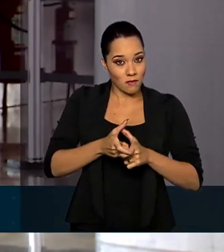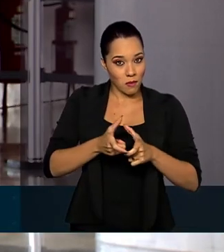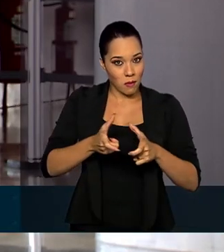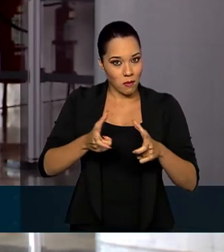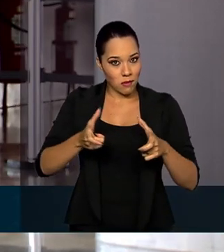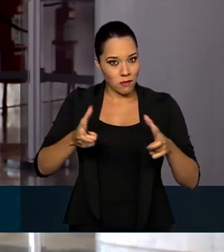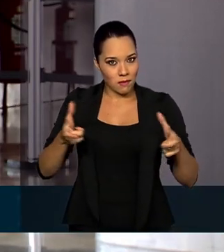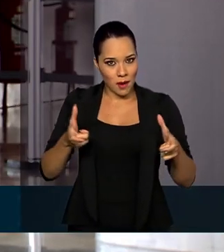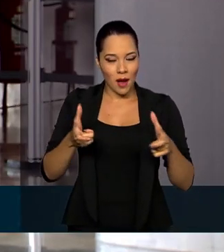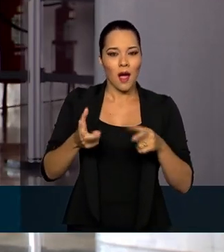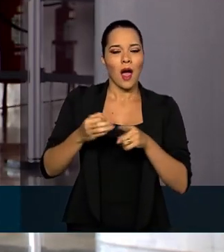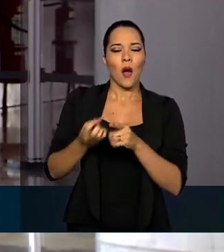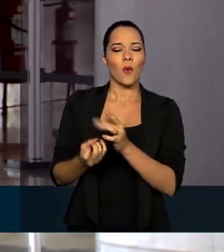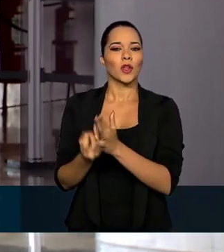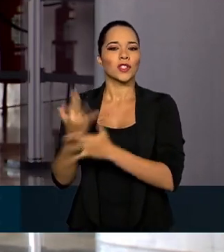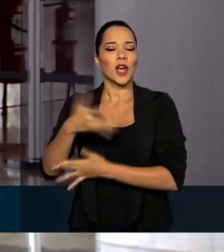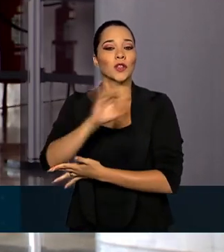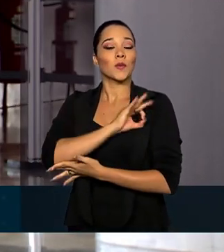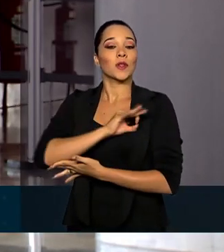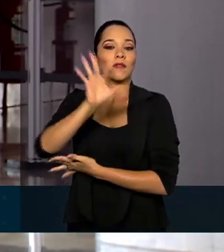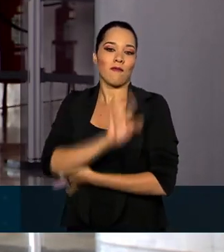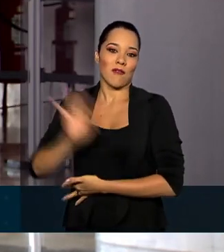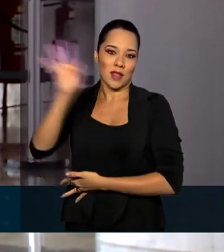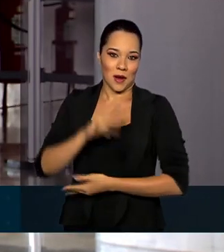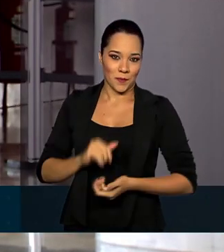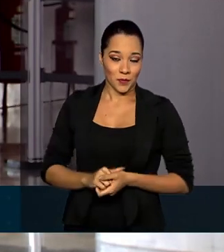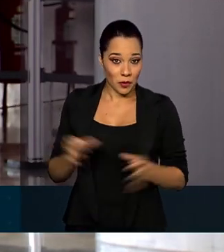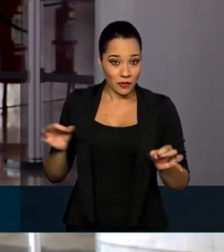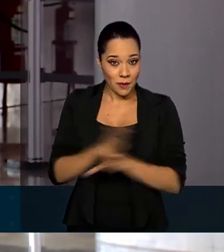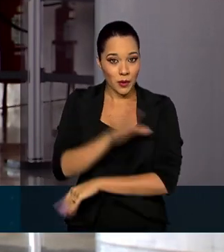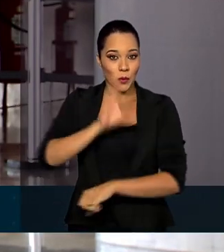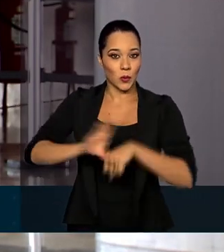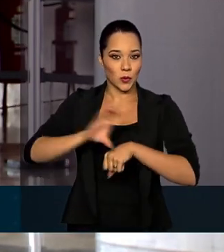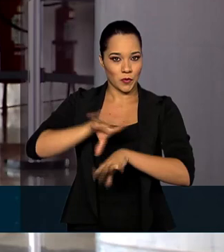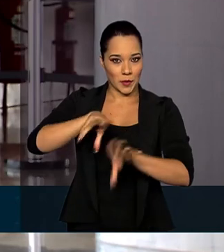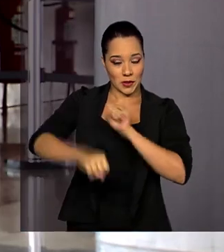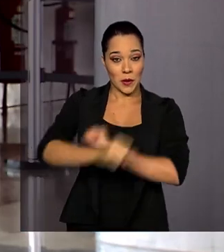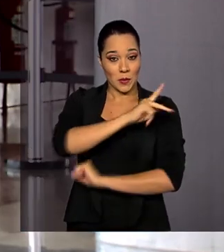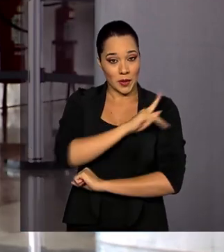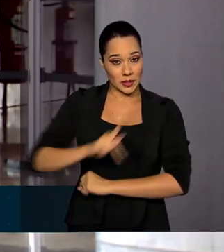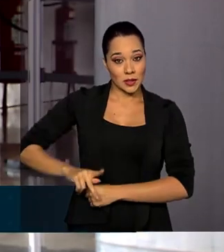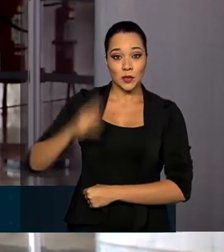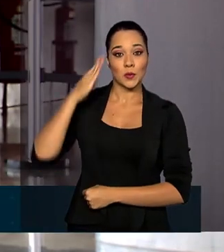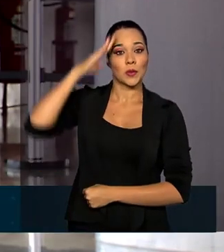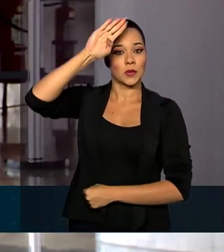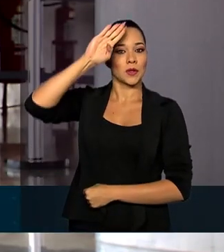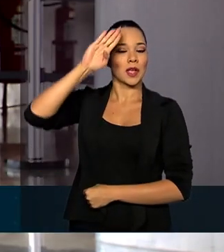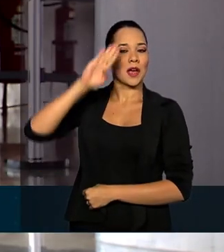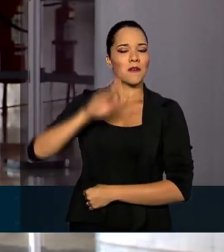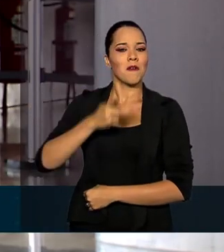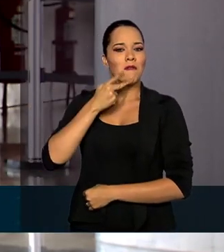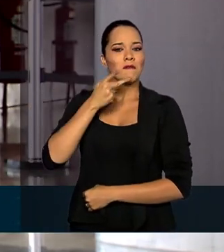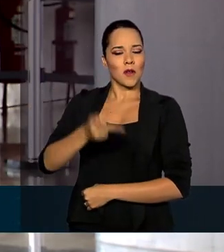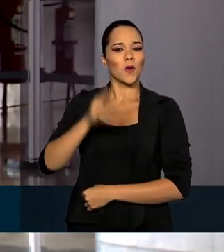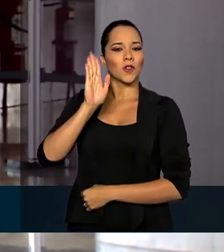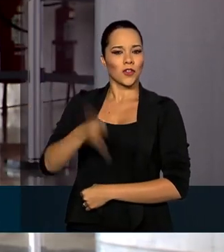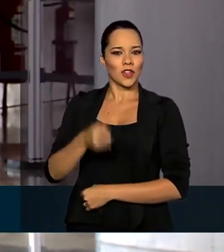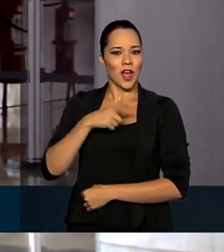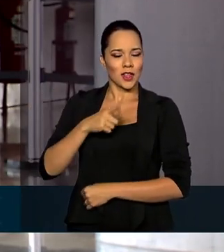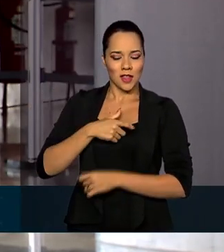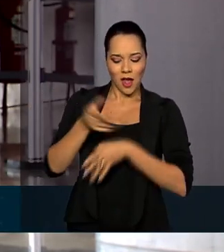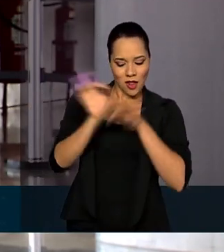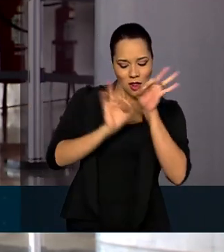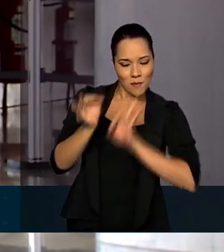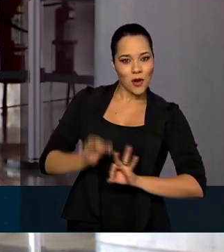mais o quadro da Polícia Federal. No encerramento do curso de formação, o presidente Jair Bolsonaro afirmou que já está em